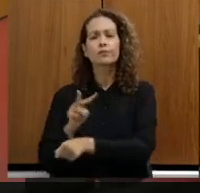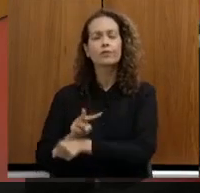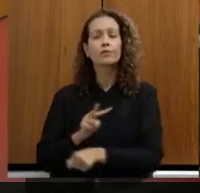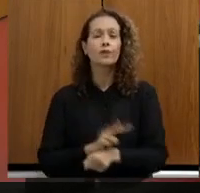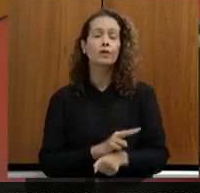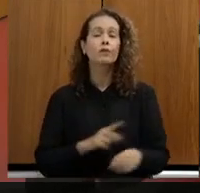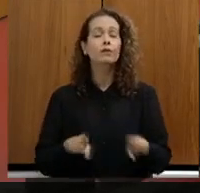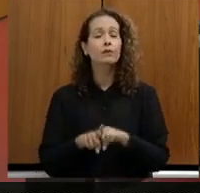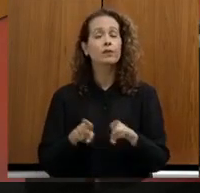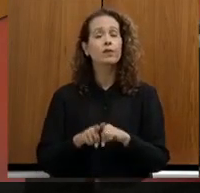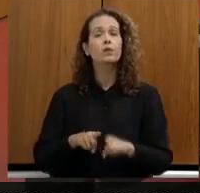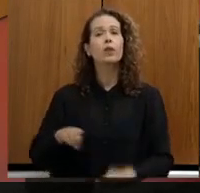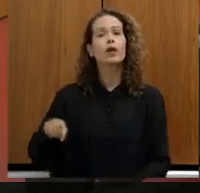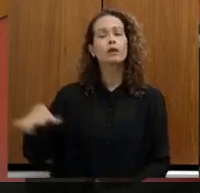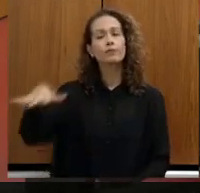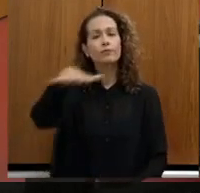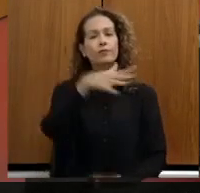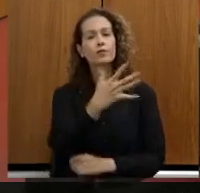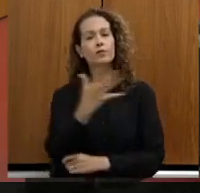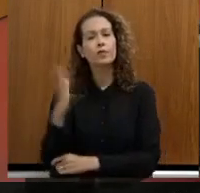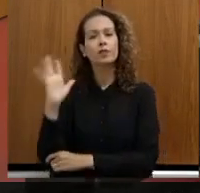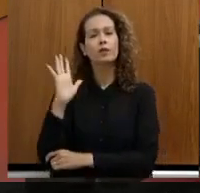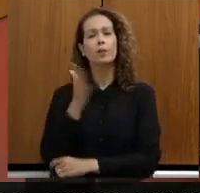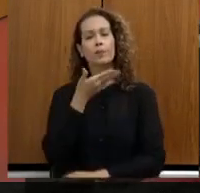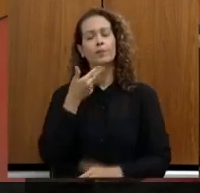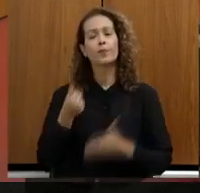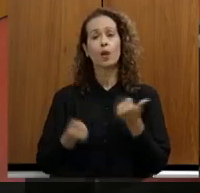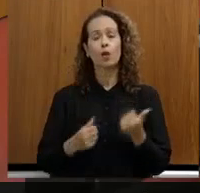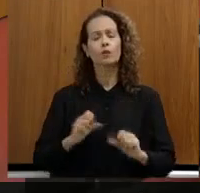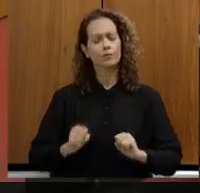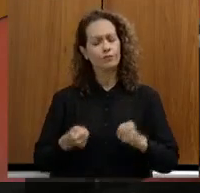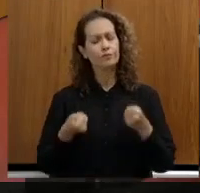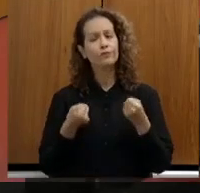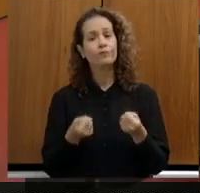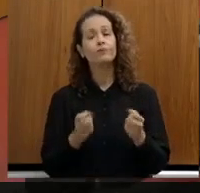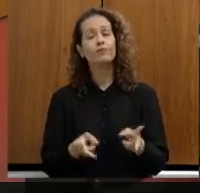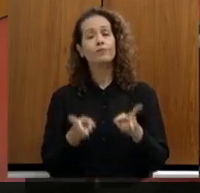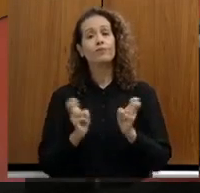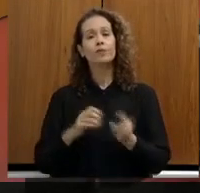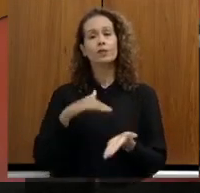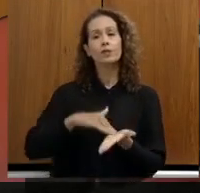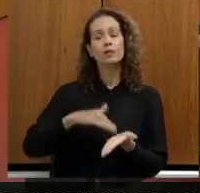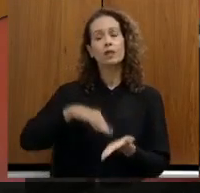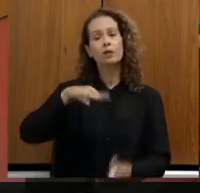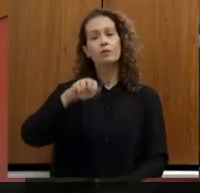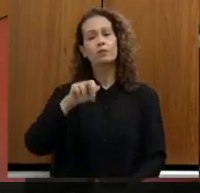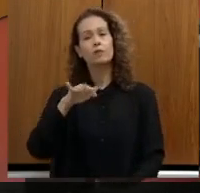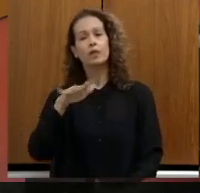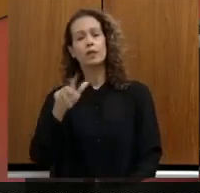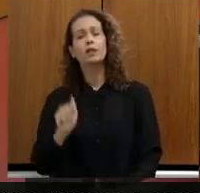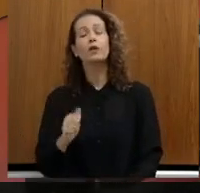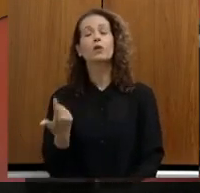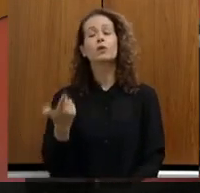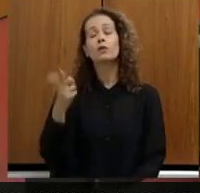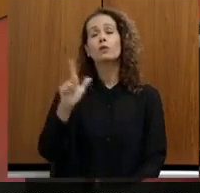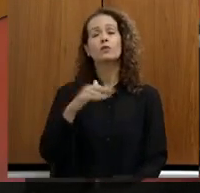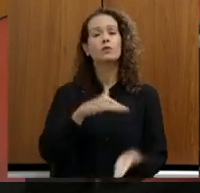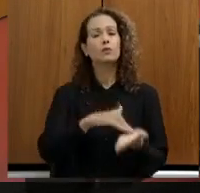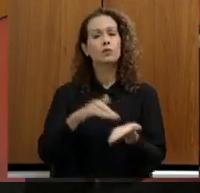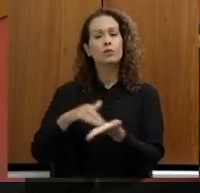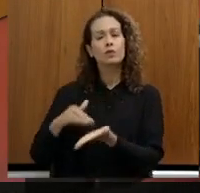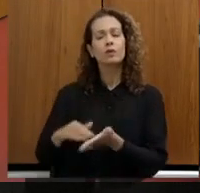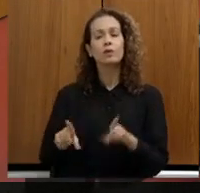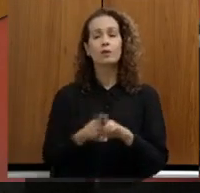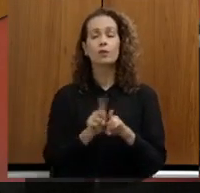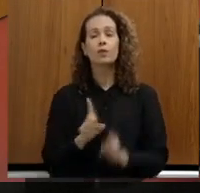peço a Vossa Excelência, eu tenho acompanhado um esforço muito grande da secretária Marília e de outros secretários para que nós